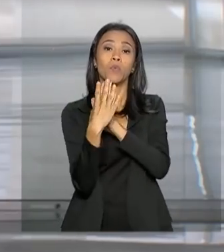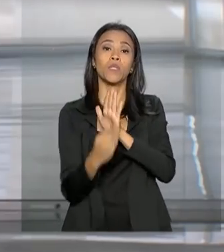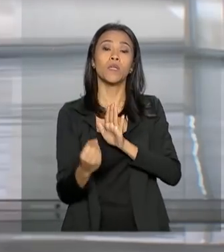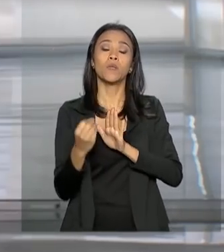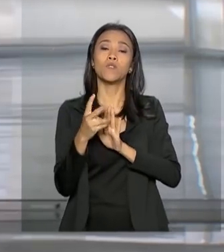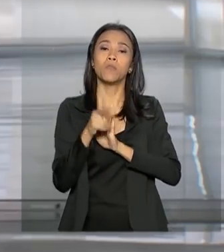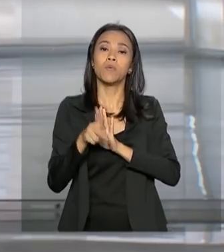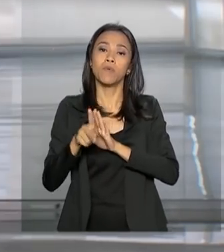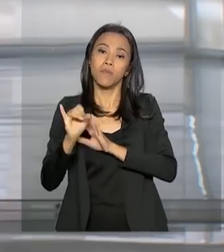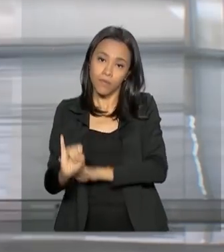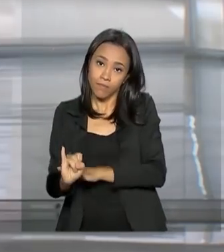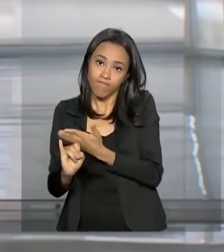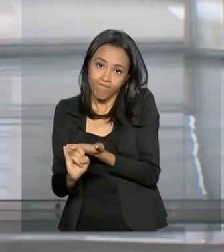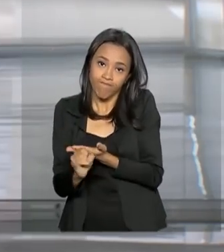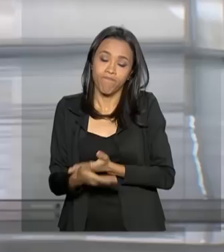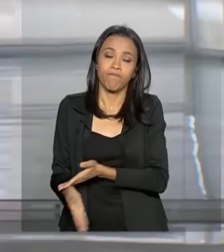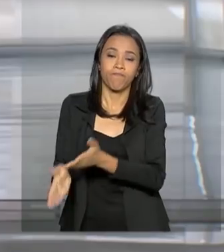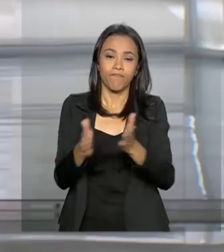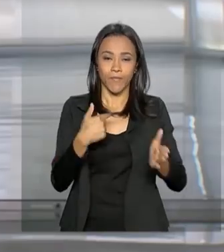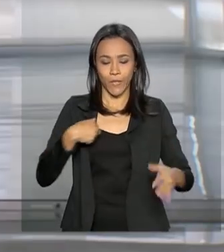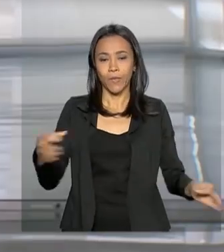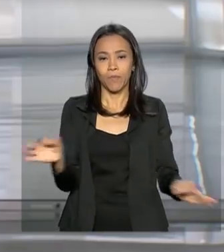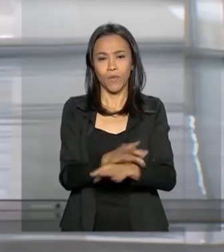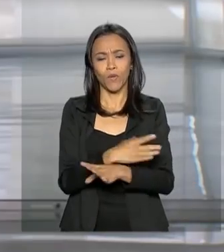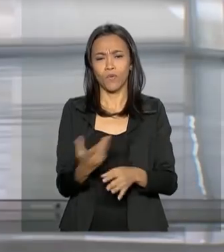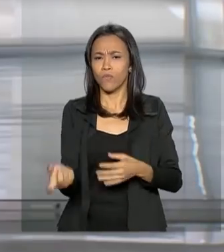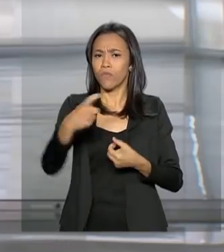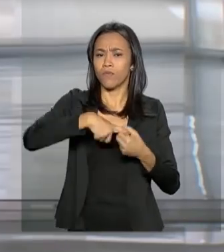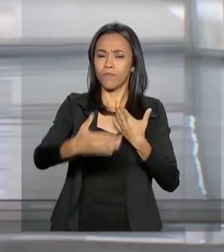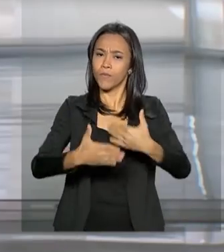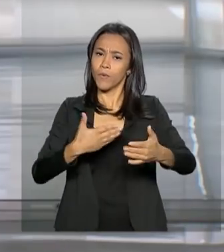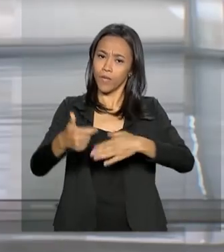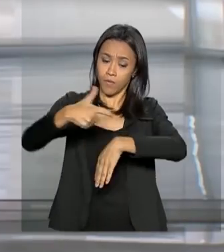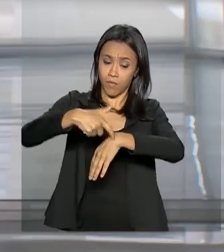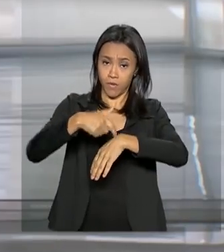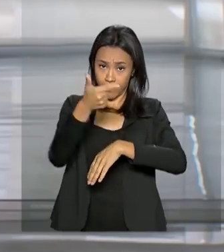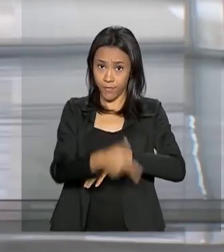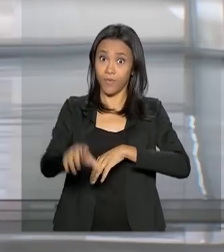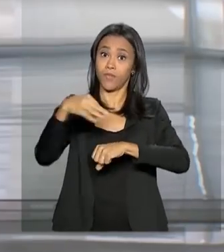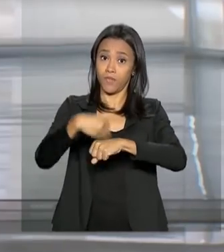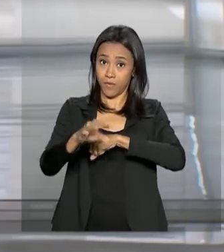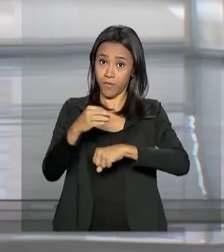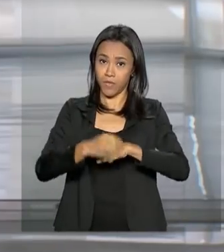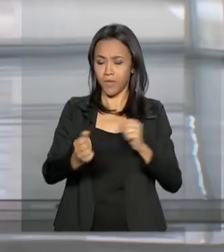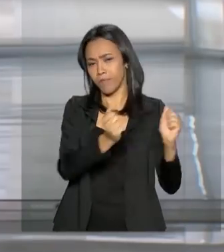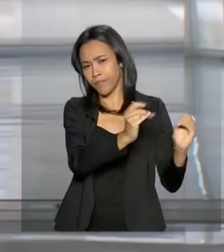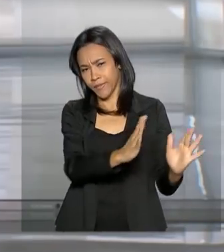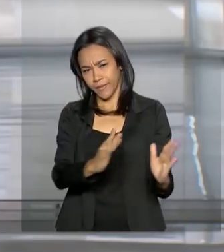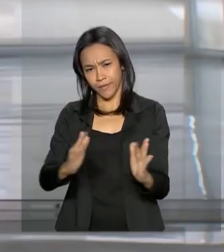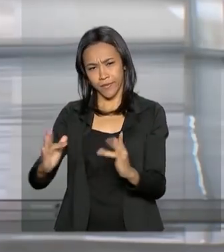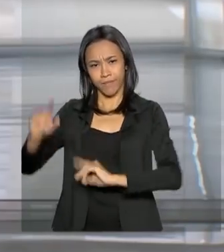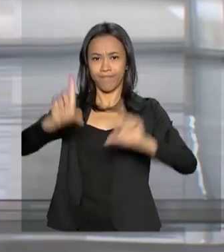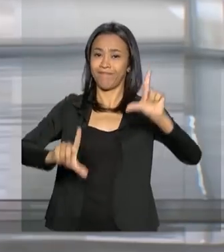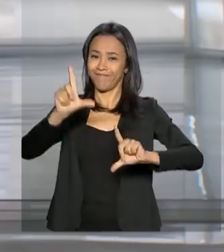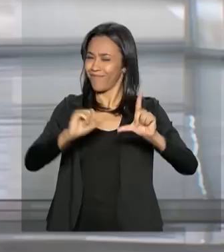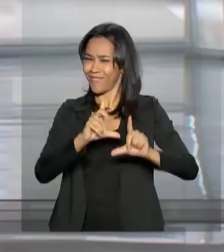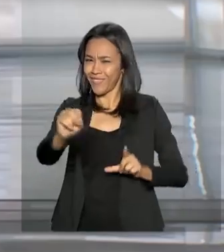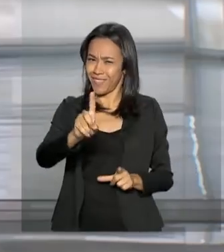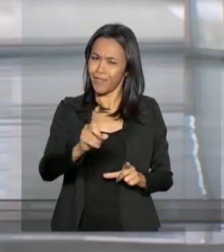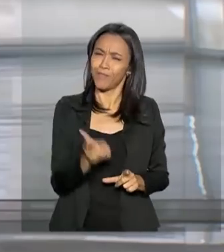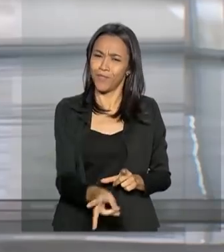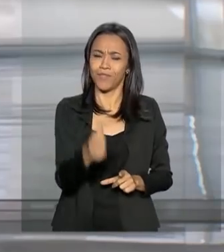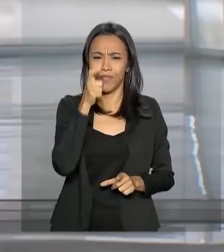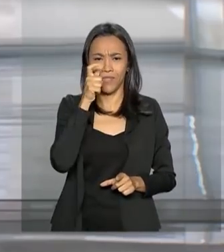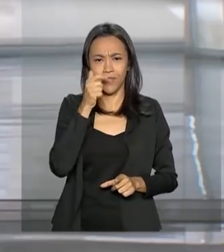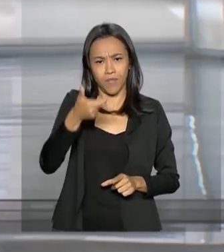Investimento, o PPI. Eu fico por aqui, volto a qualquer momento com outras informações ao longo da nossa programação. Não saia daí,